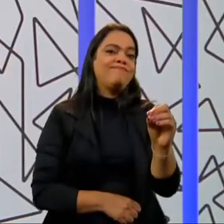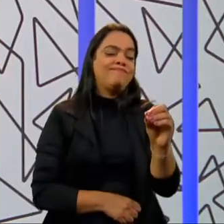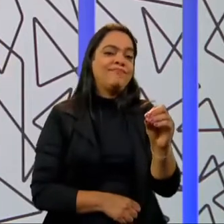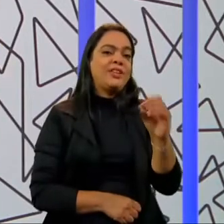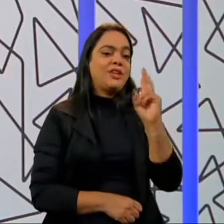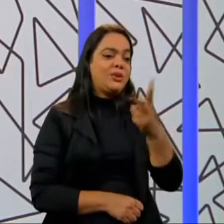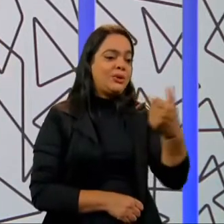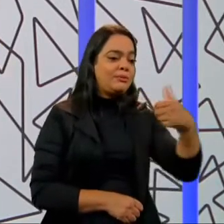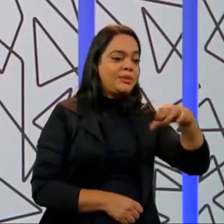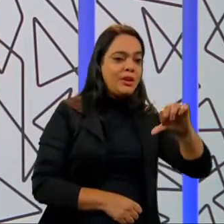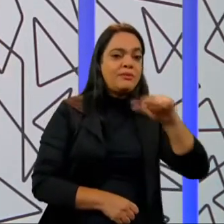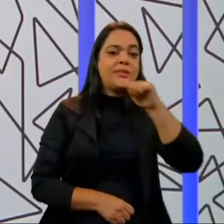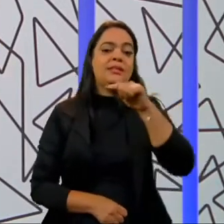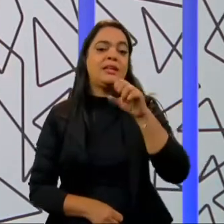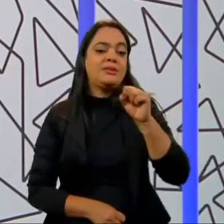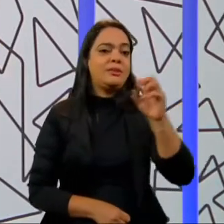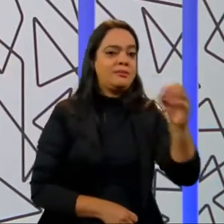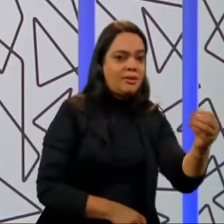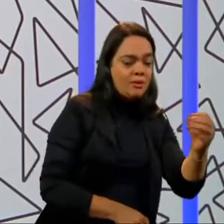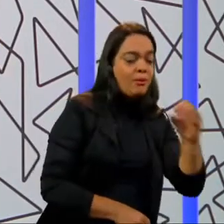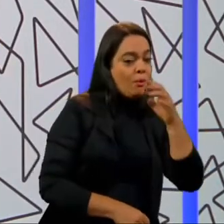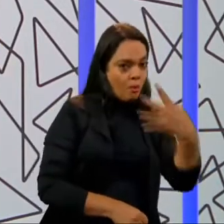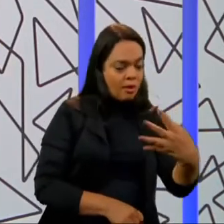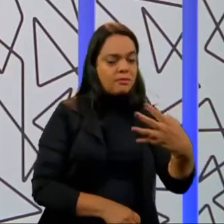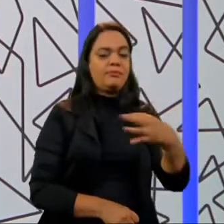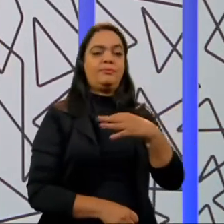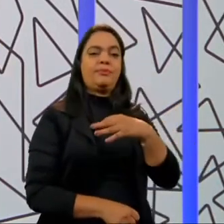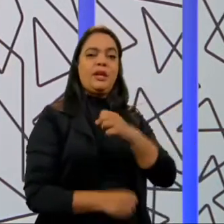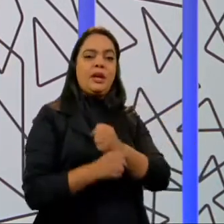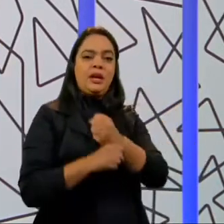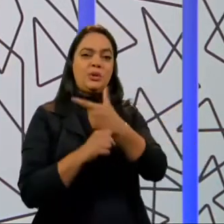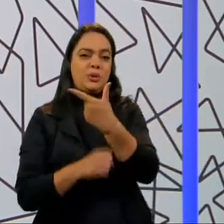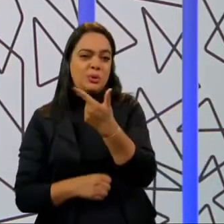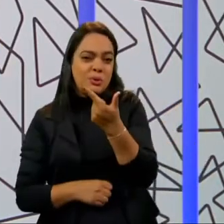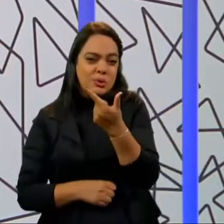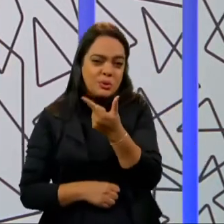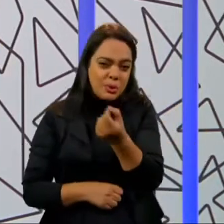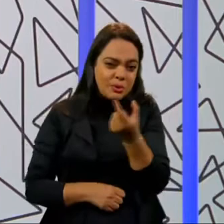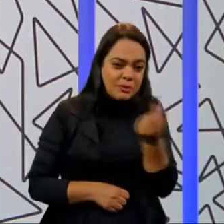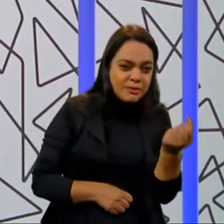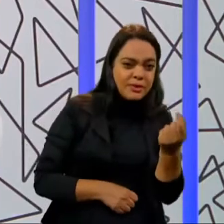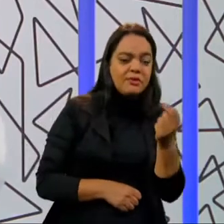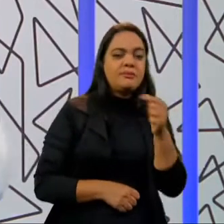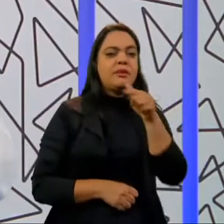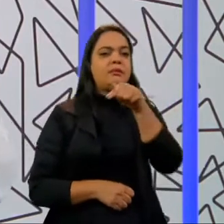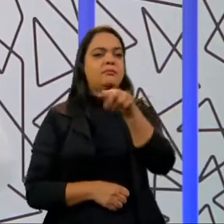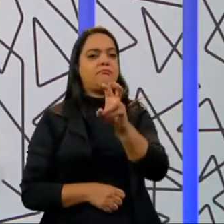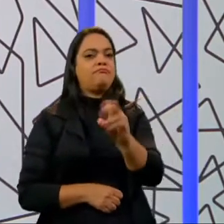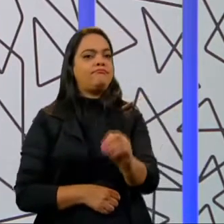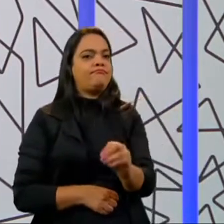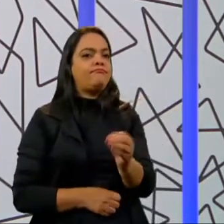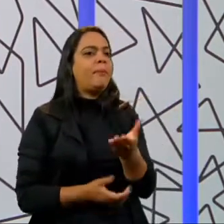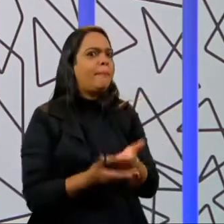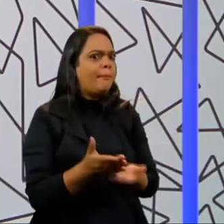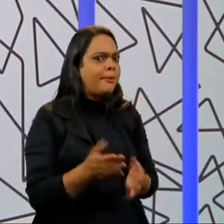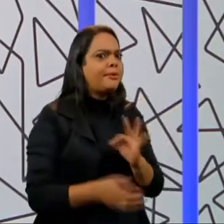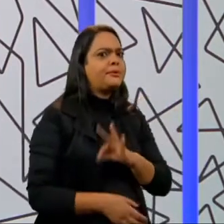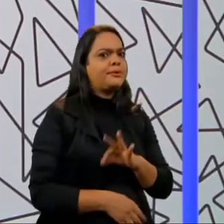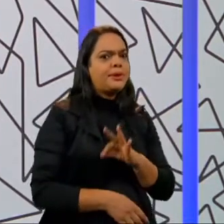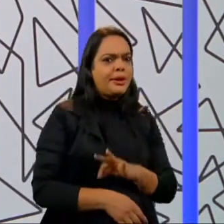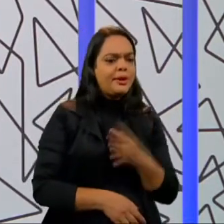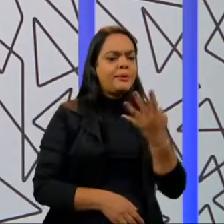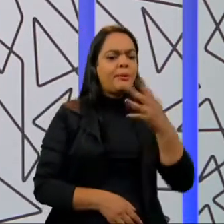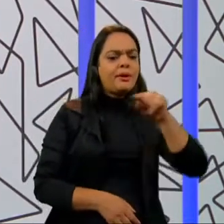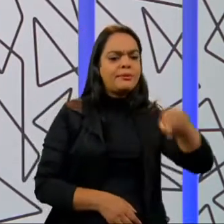784,00. Em 2020, R 750,00. Ou seja, houve uma perda ainda, relativamente, um ano e o outro, de 4